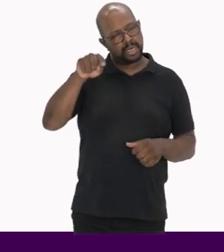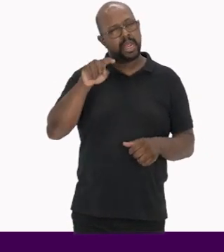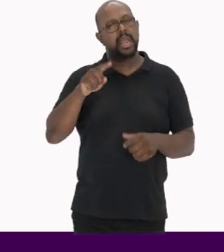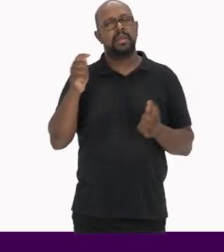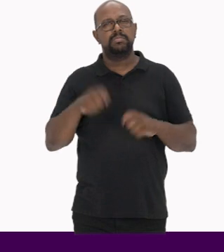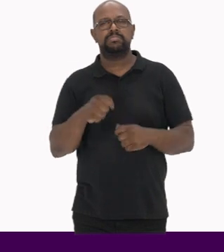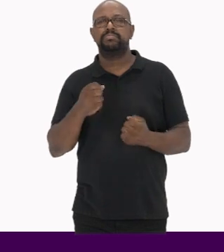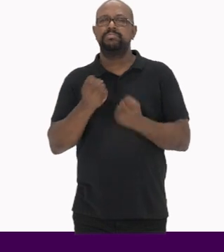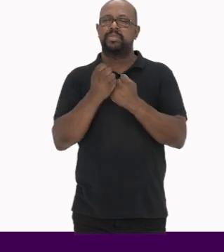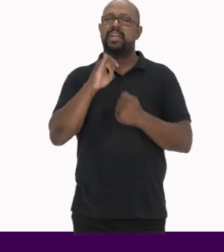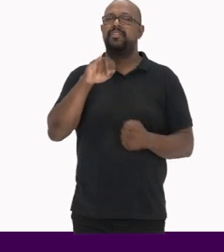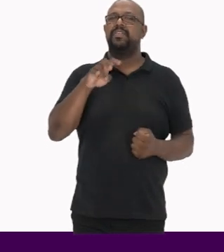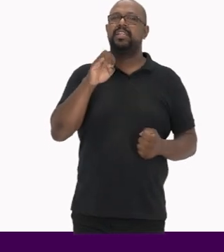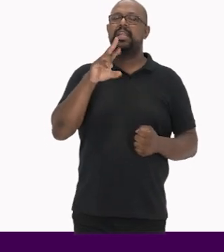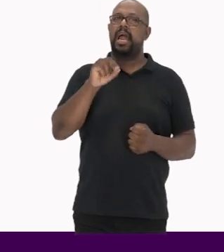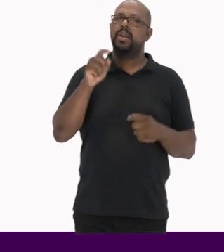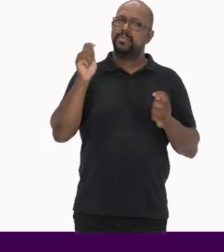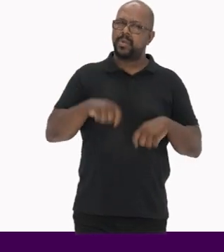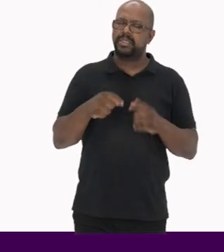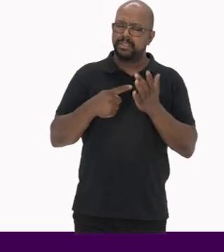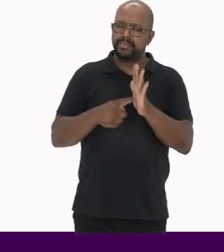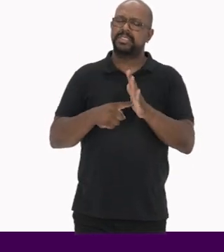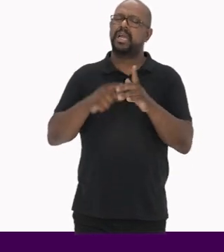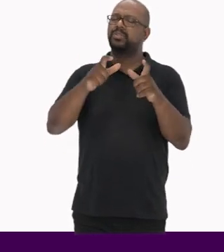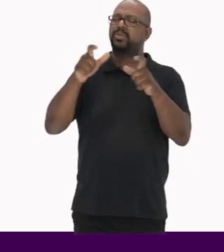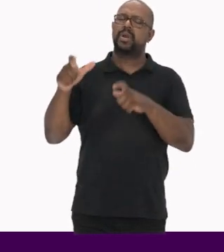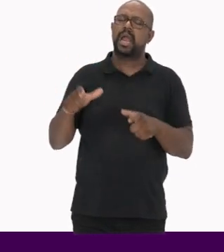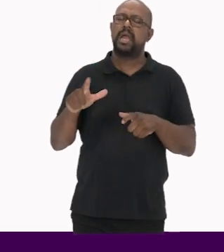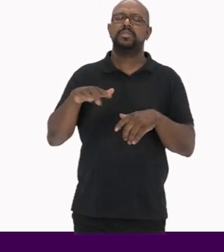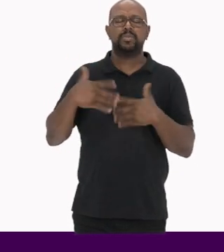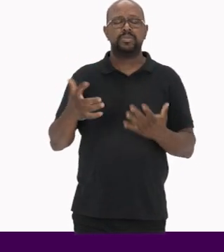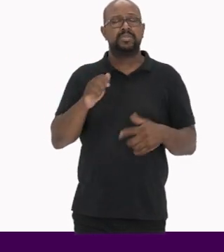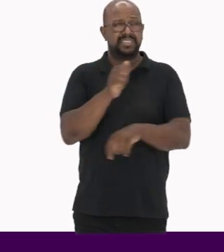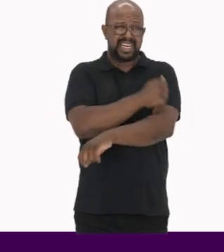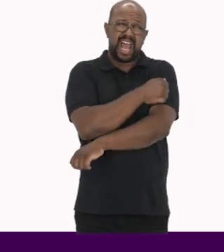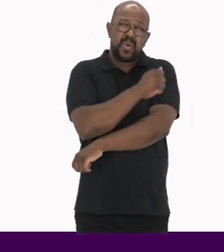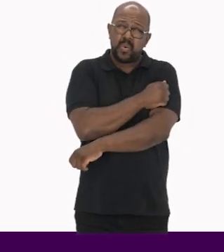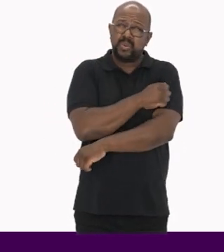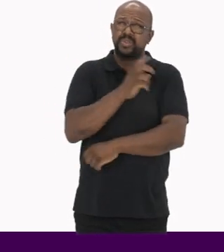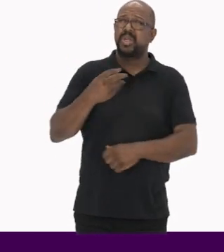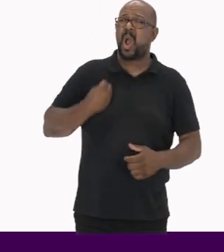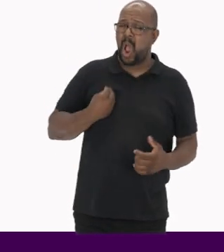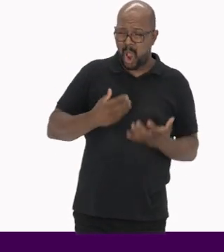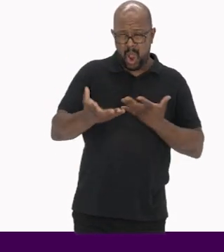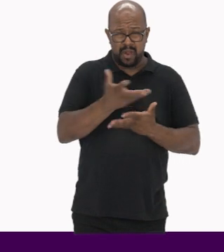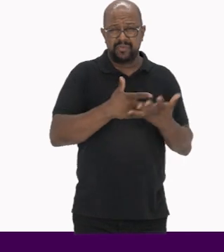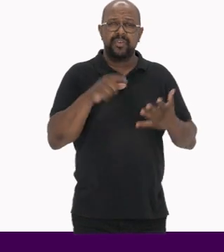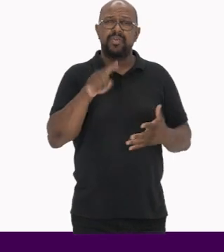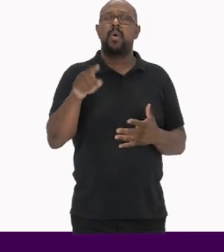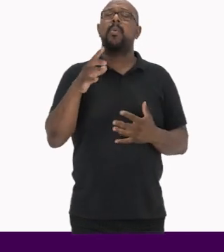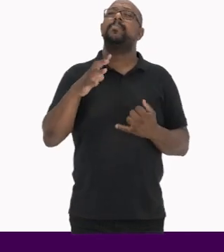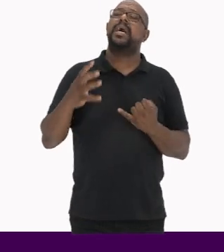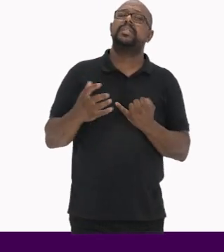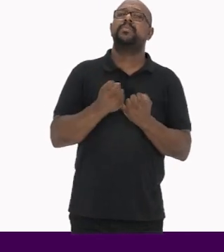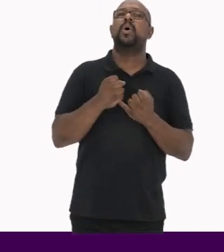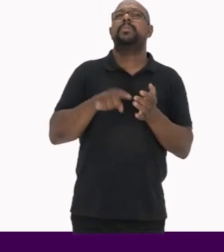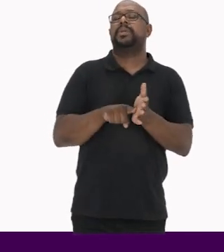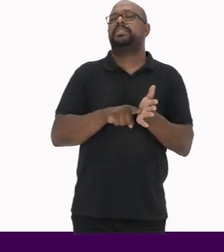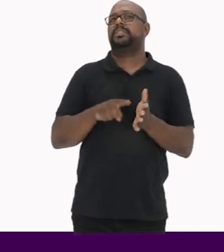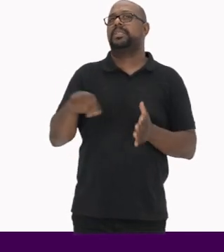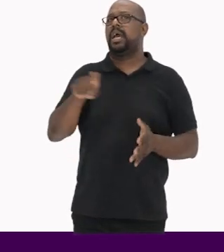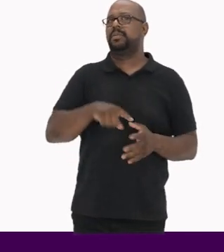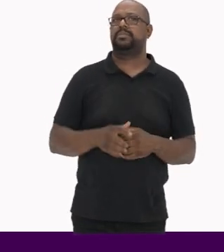O trabalho de inventário pode ser apresentado também Nas escolas locais, cujos alunos convivem Muitas vezes com os patrimônios